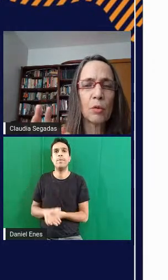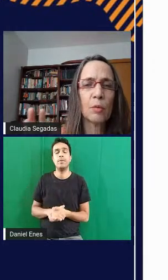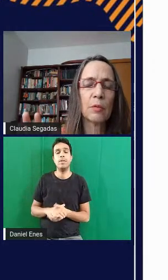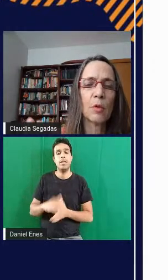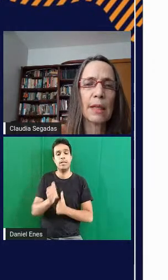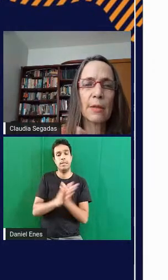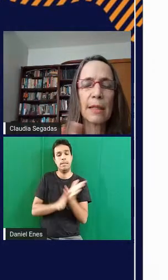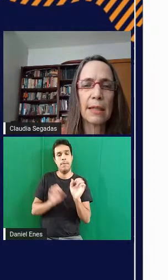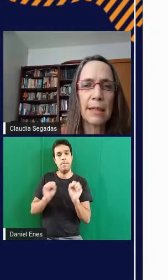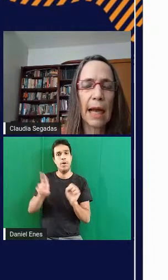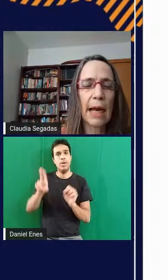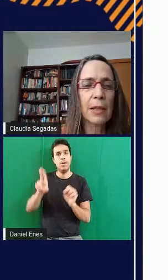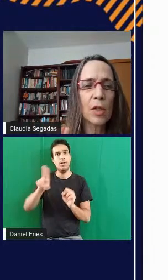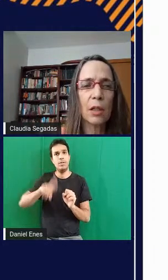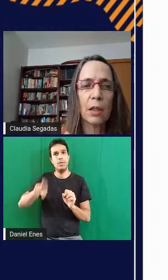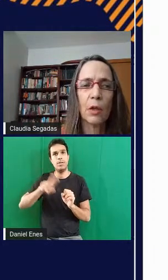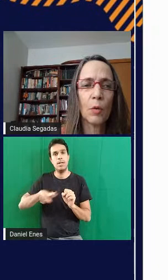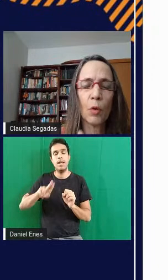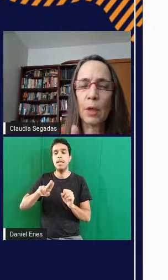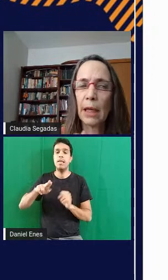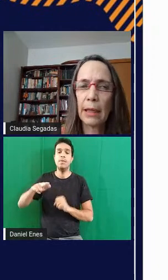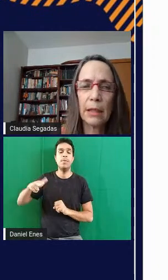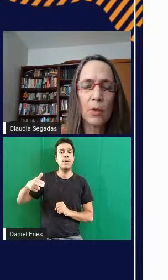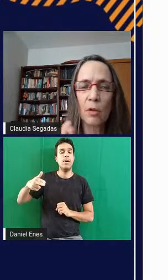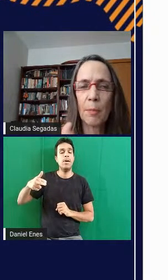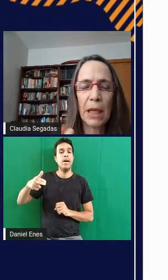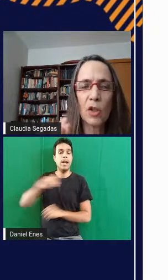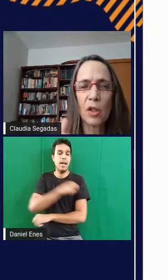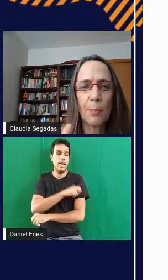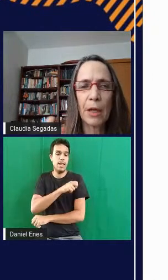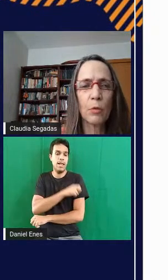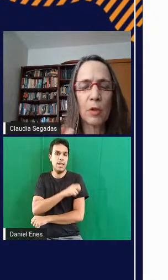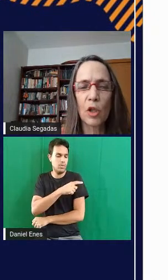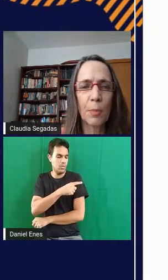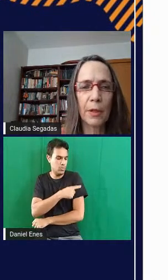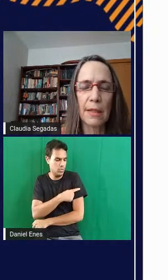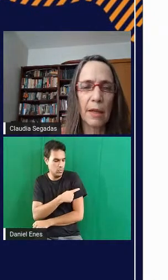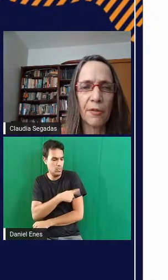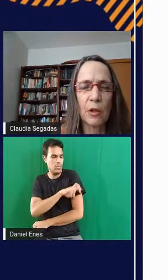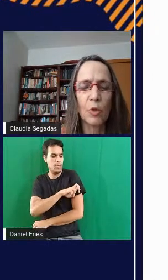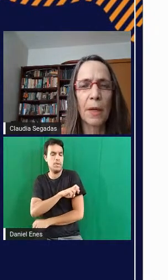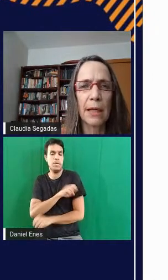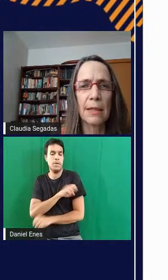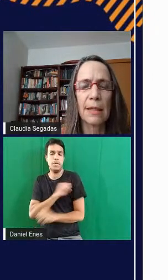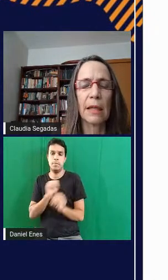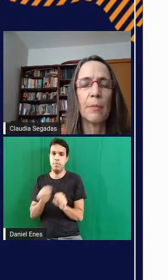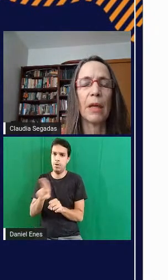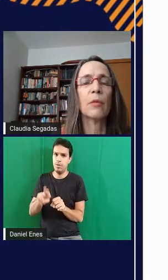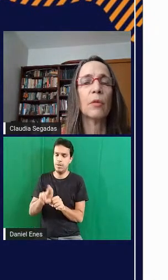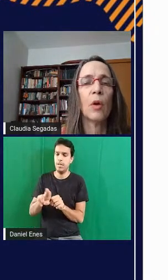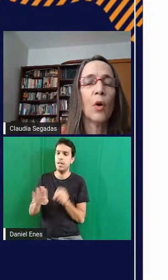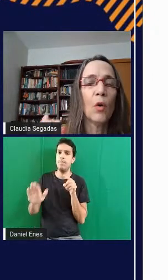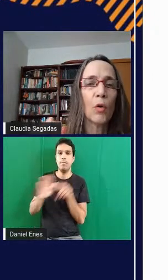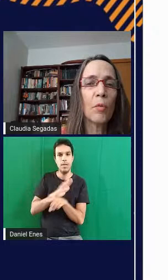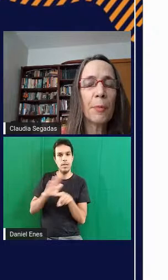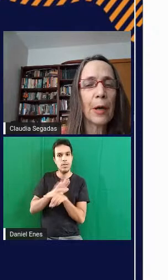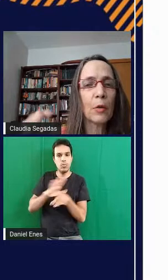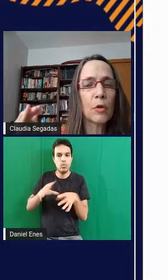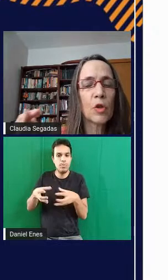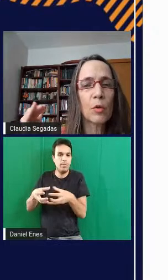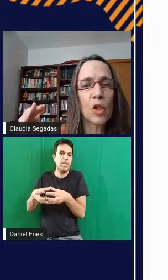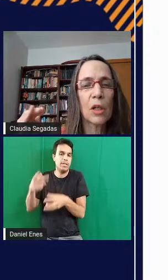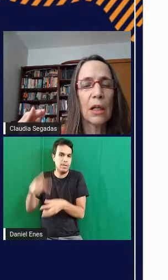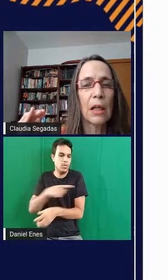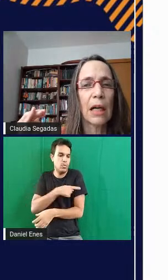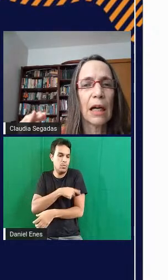alunos dos anos iniciais eu coloquei aqui somente perguntas que podem ser feitas para esse segmento